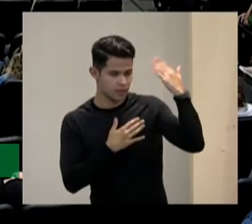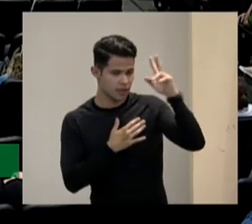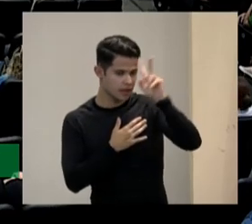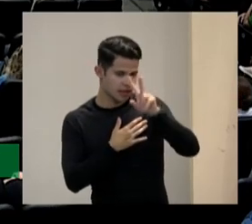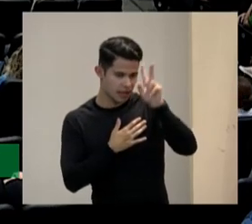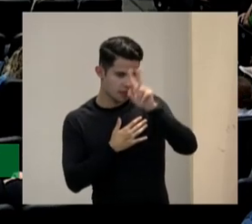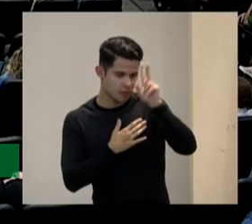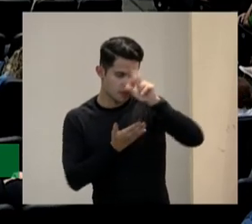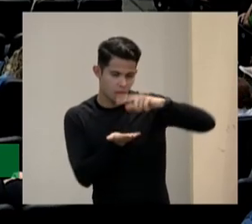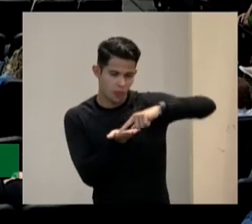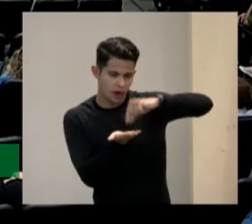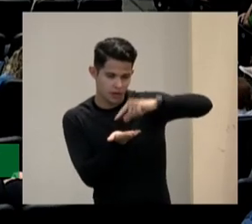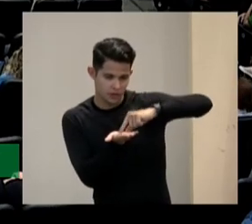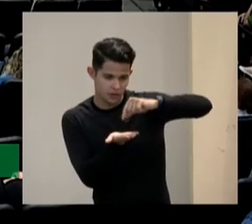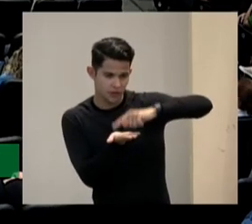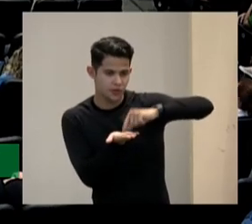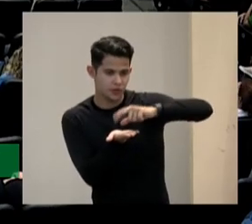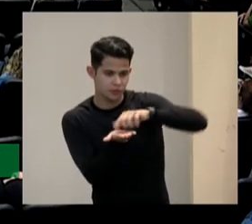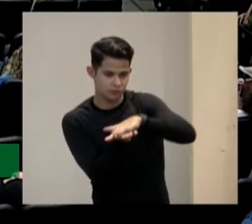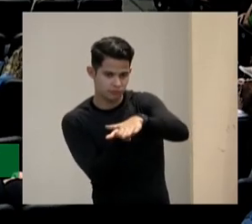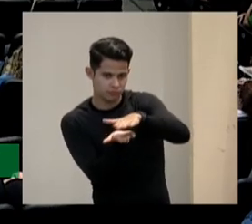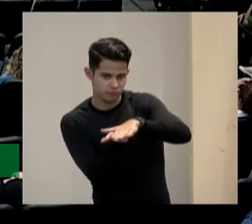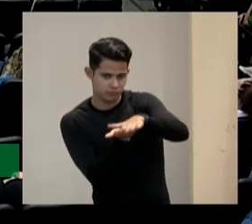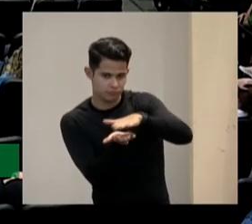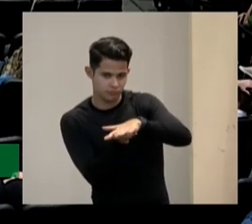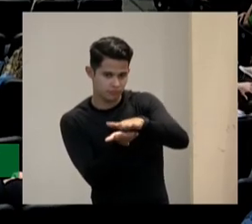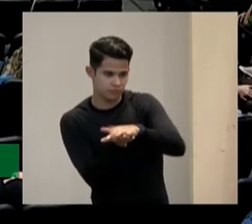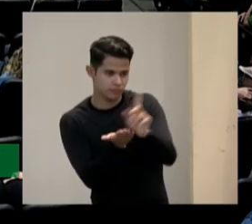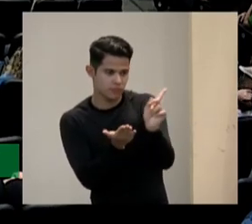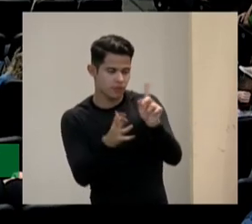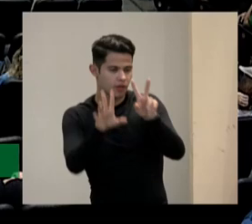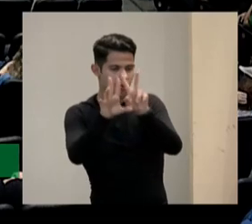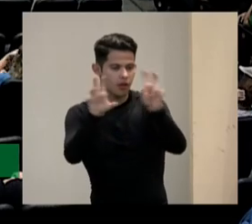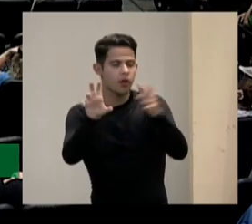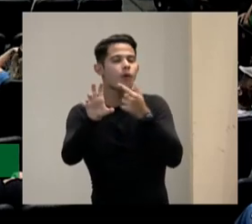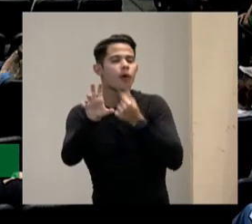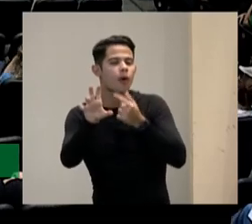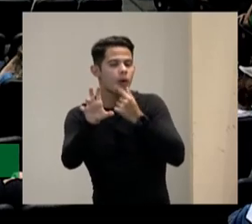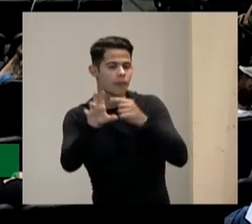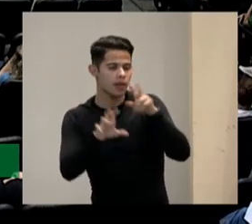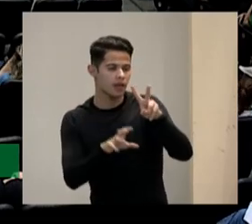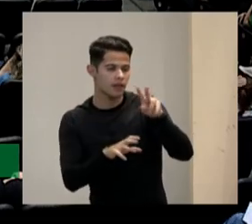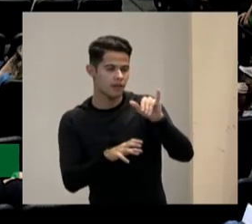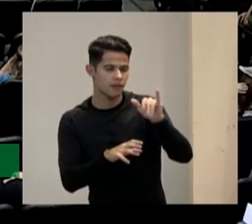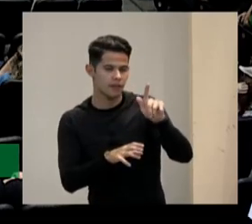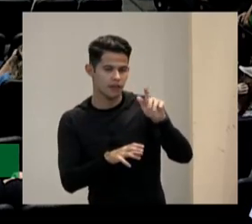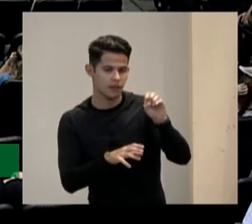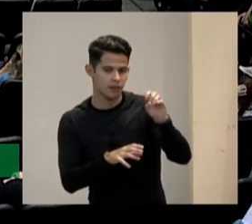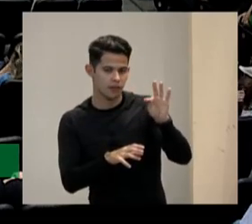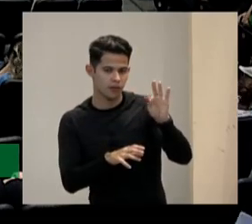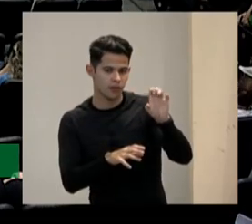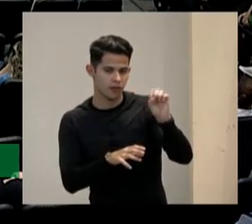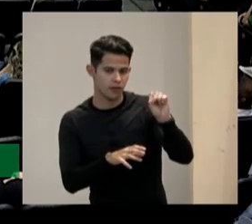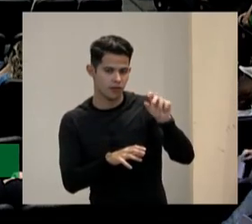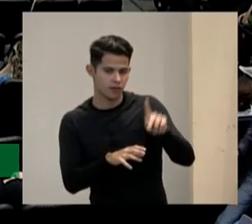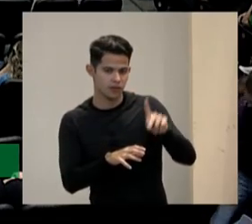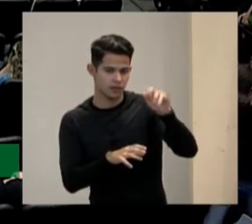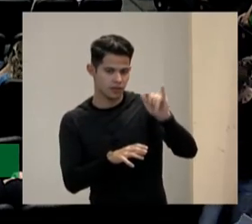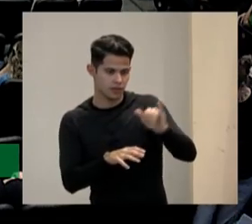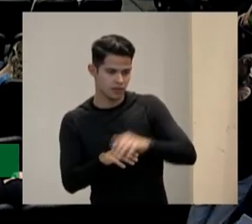que precisamente tentava ver a fundamentação do Vygotsky dentro do Desenho Universal para a Aprendizagem e